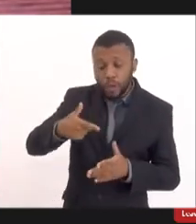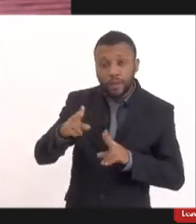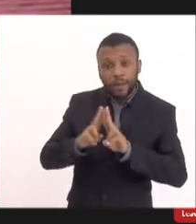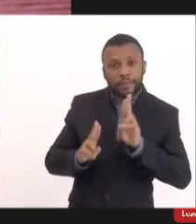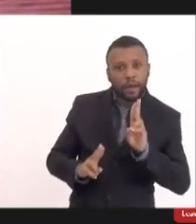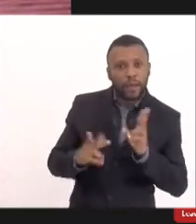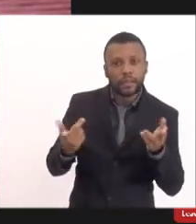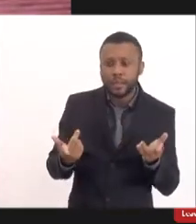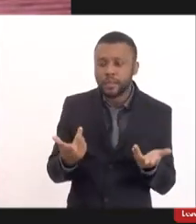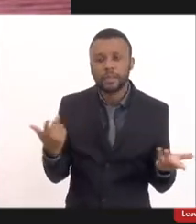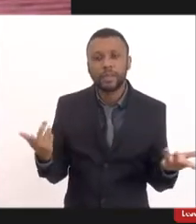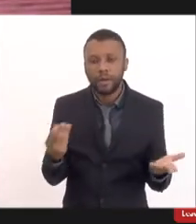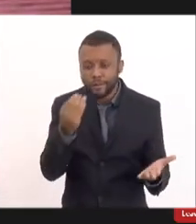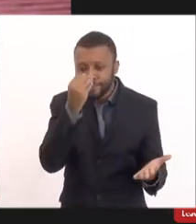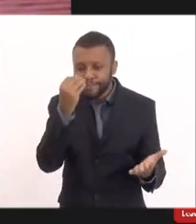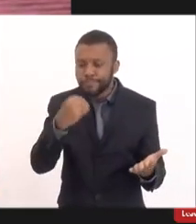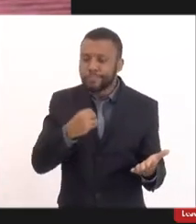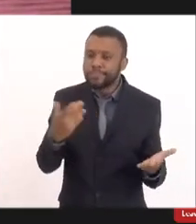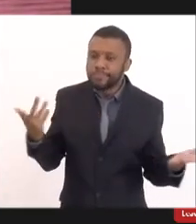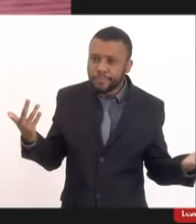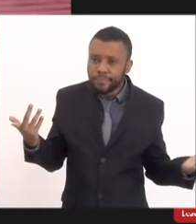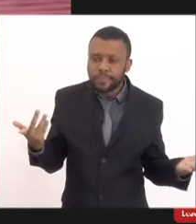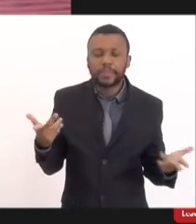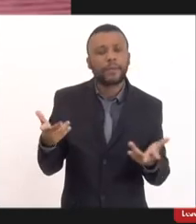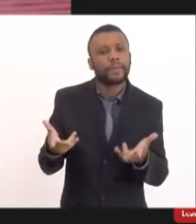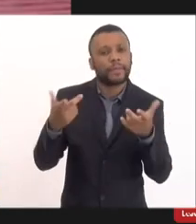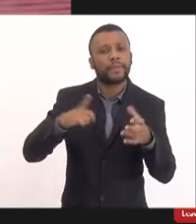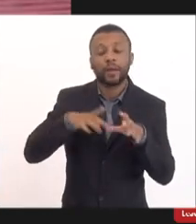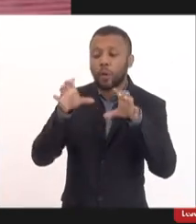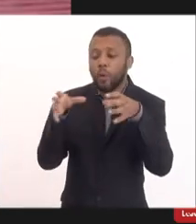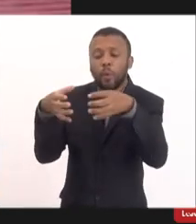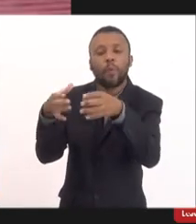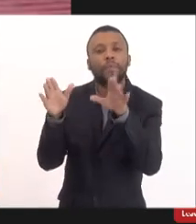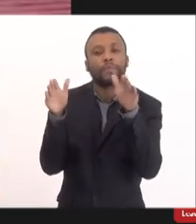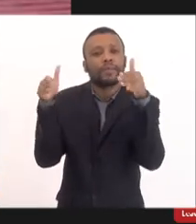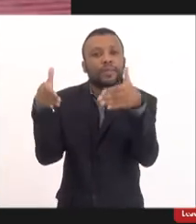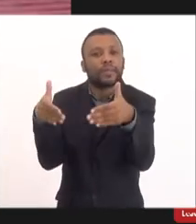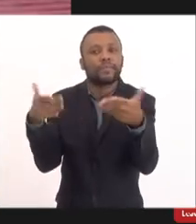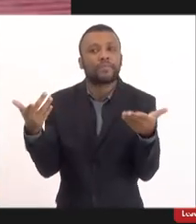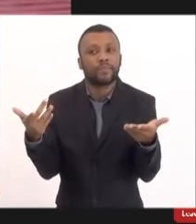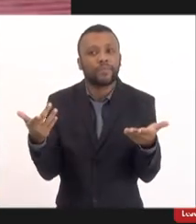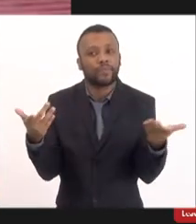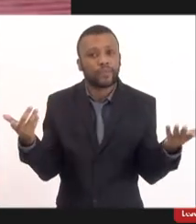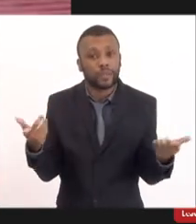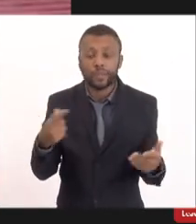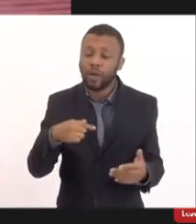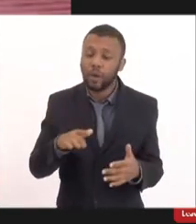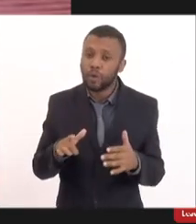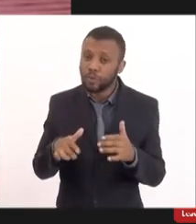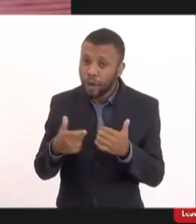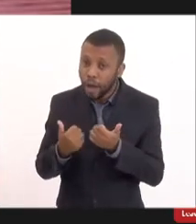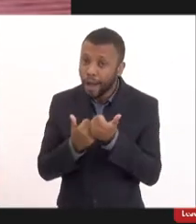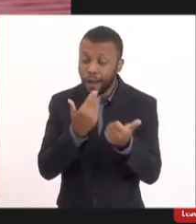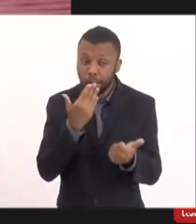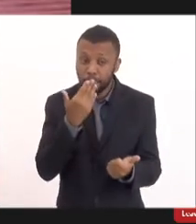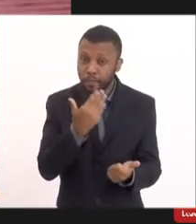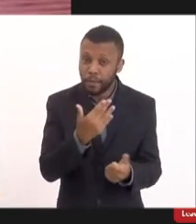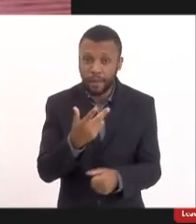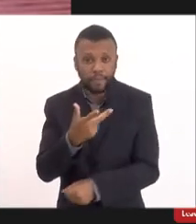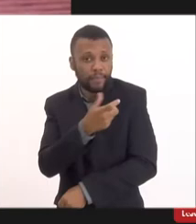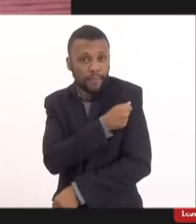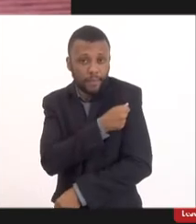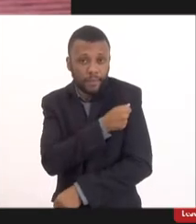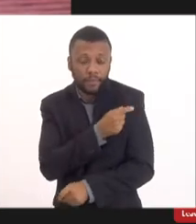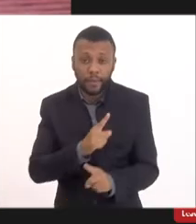então a gente percebe que existe aí um grupo né e olha veja bem eu sou mega favorável à vacina só que